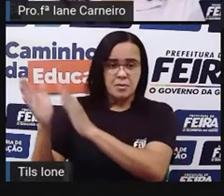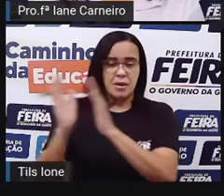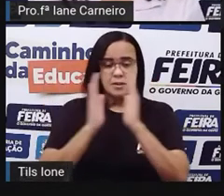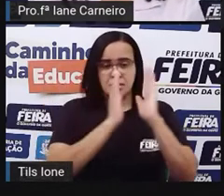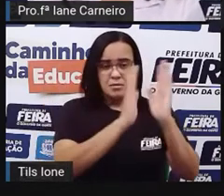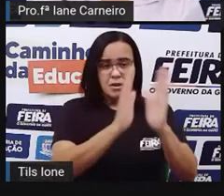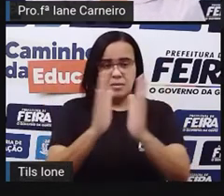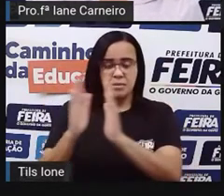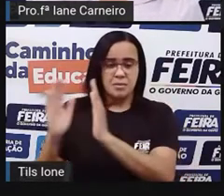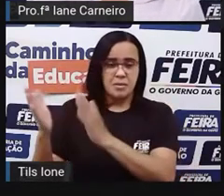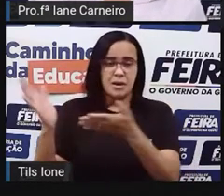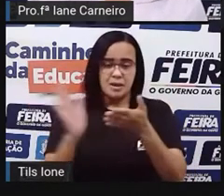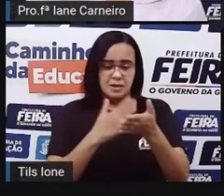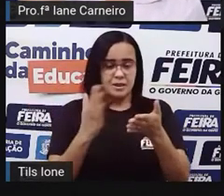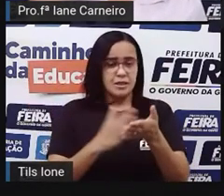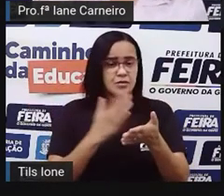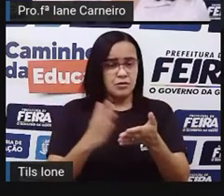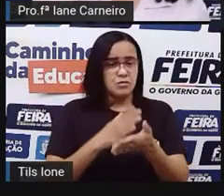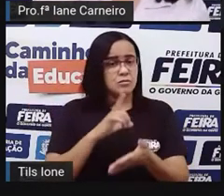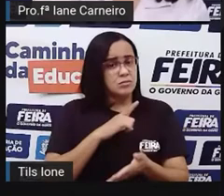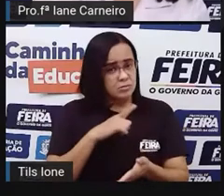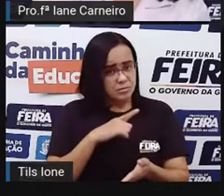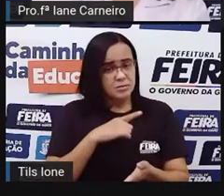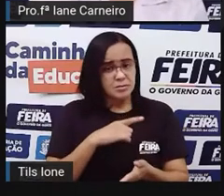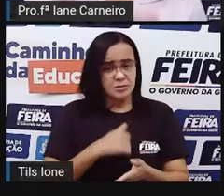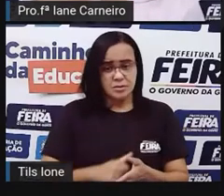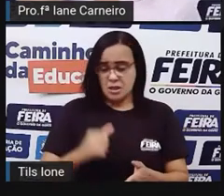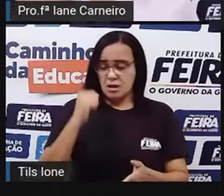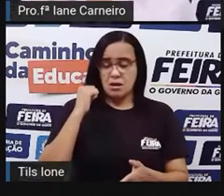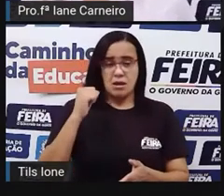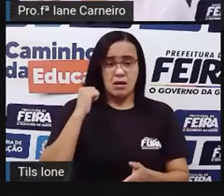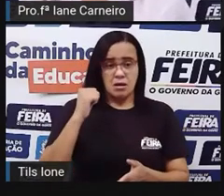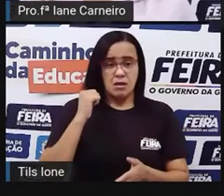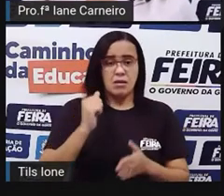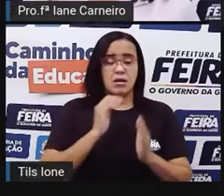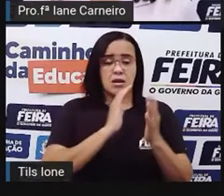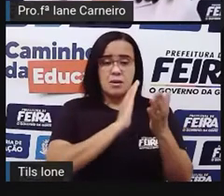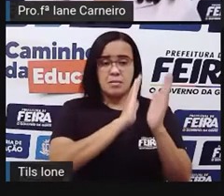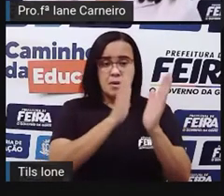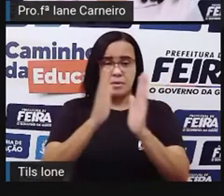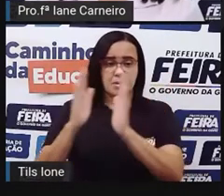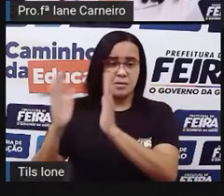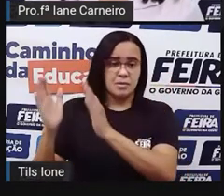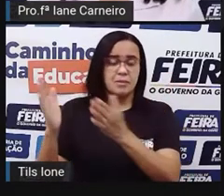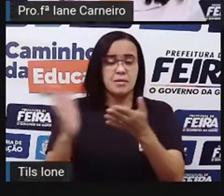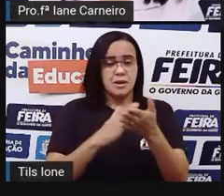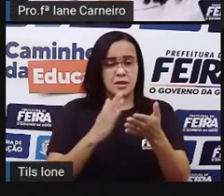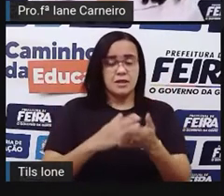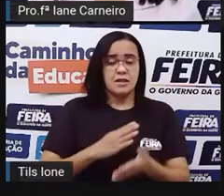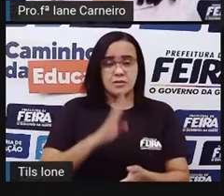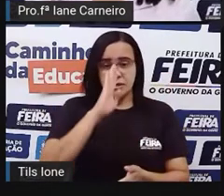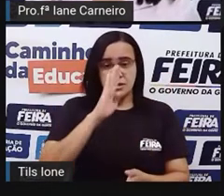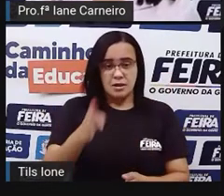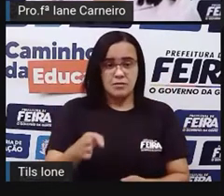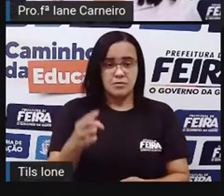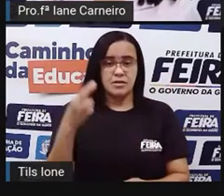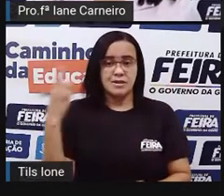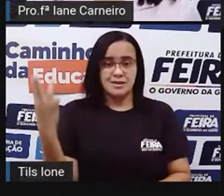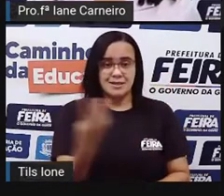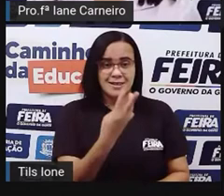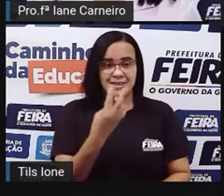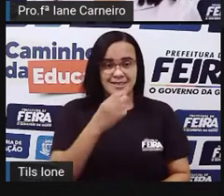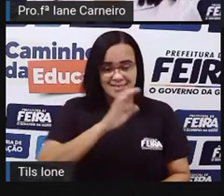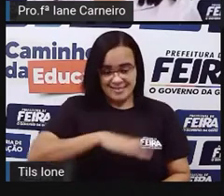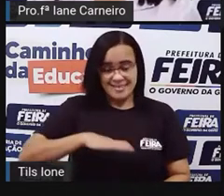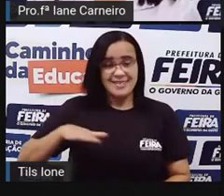livros, né? Então, atrás dela tem os livros, na frente tem essas crianças. Agora, se essa professora aqui, ó,